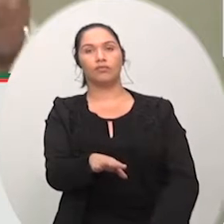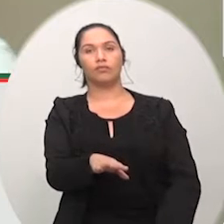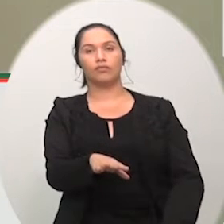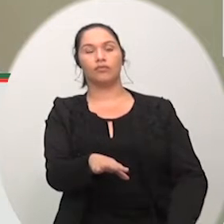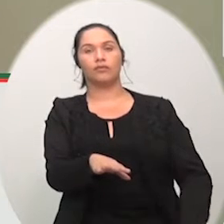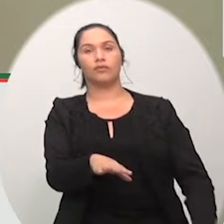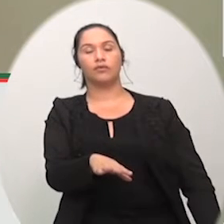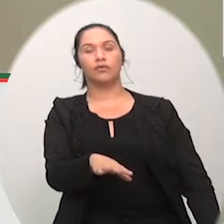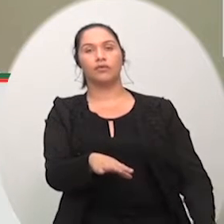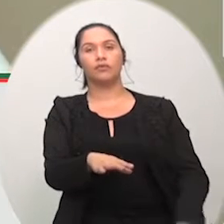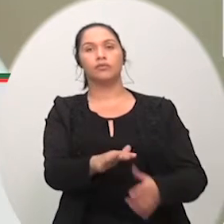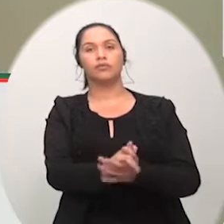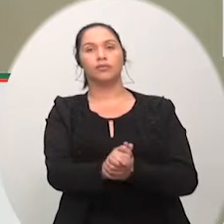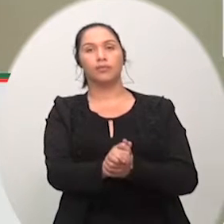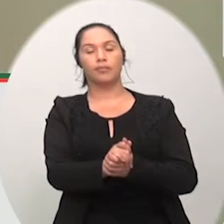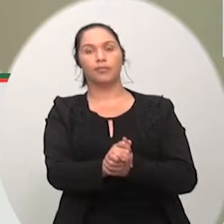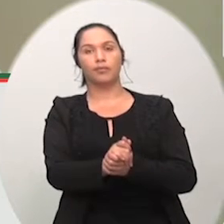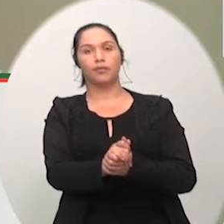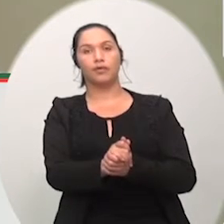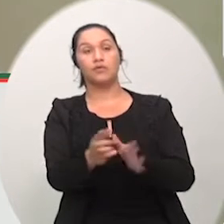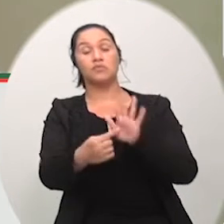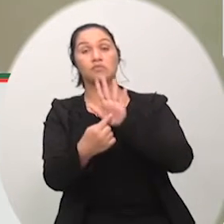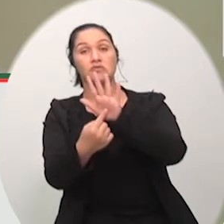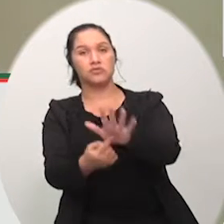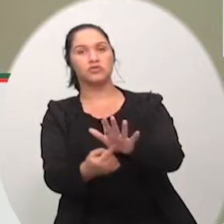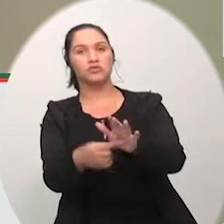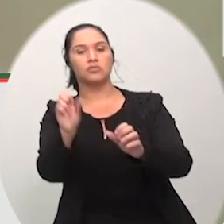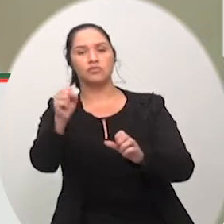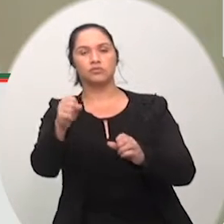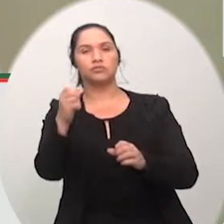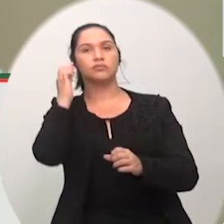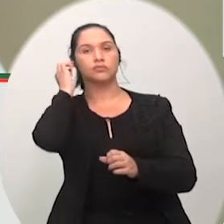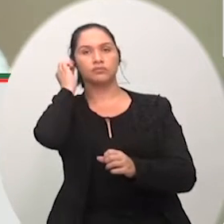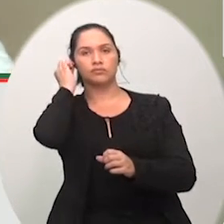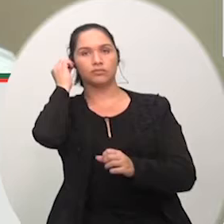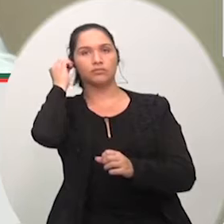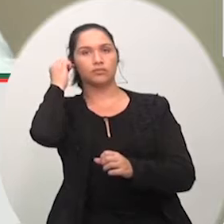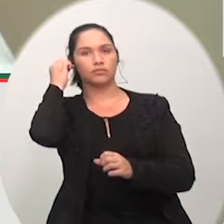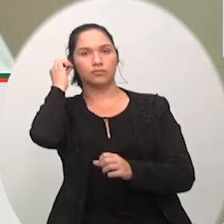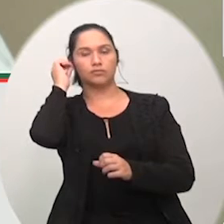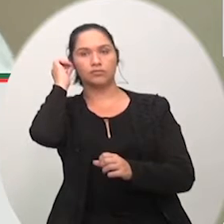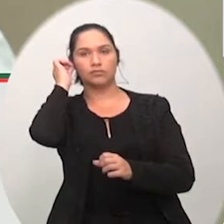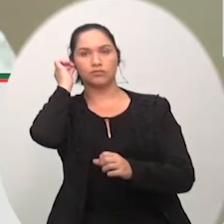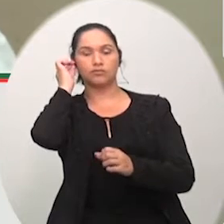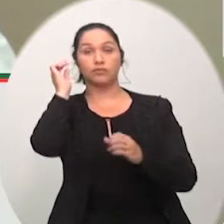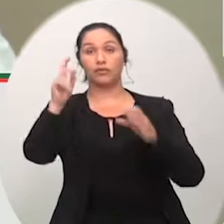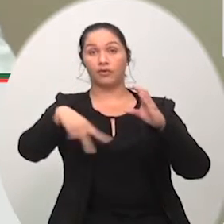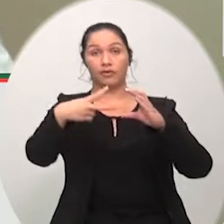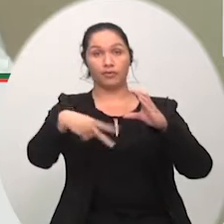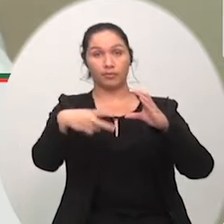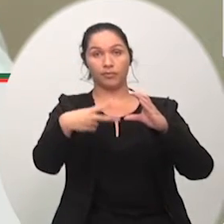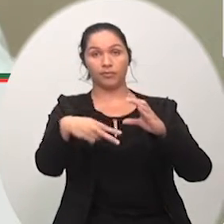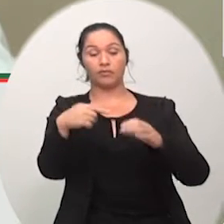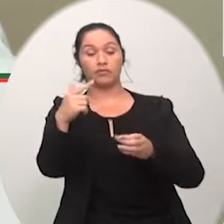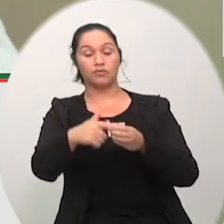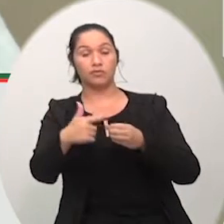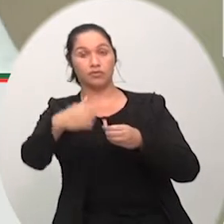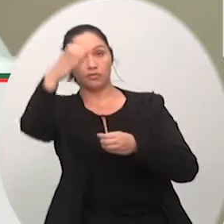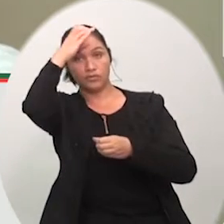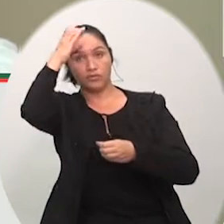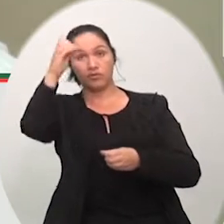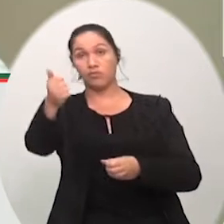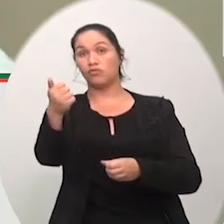negativo a Câmara de Vereadores os 12 vereadores na época foi que levantaram a bandeira